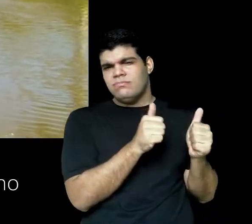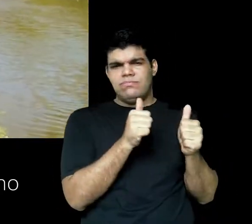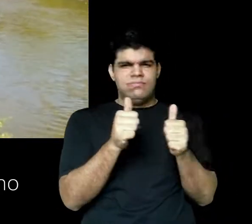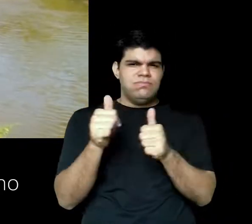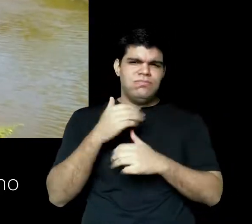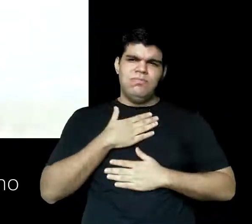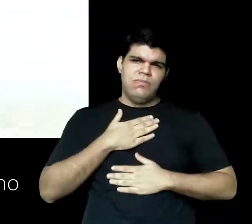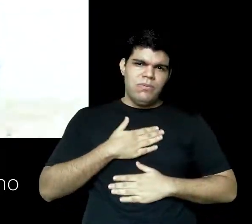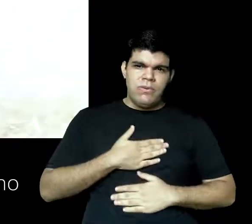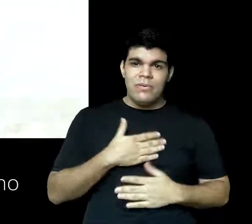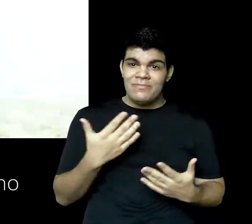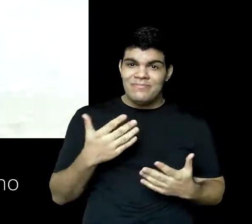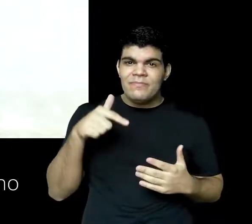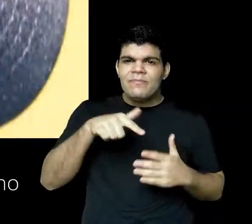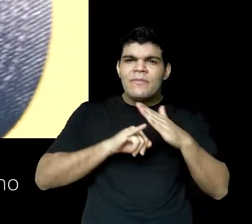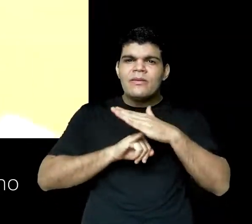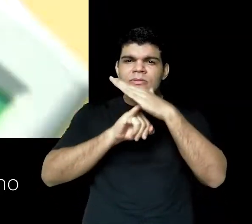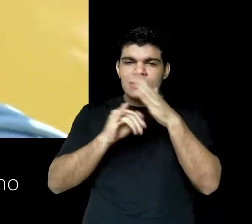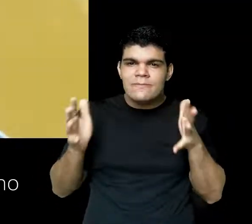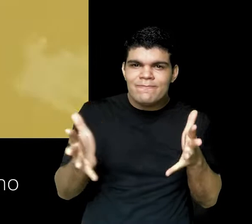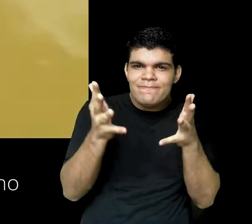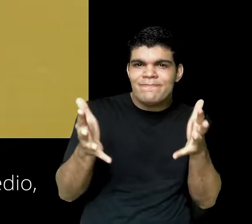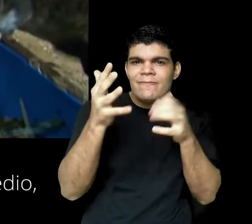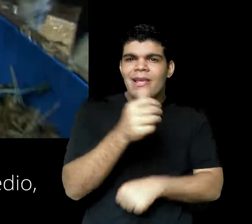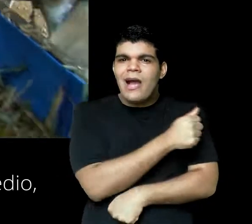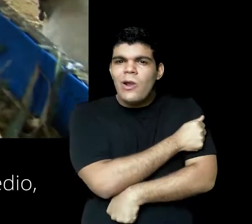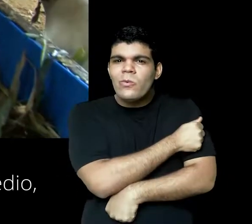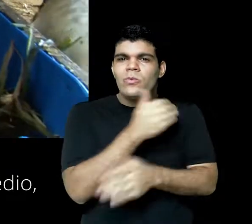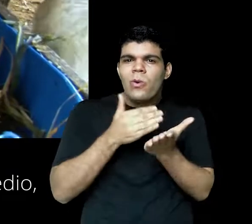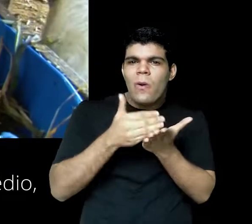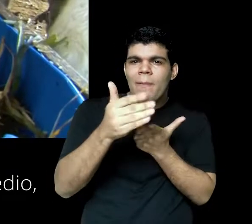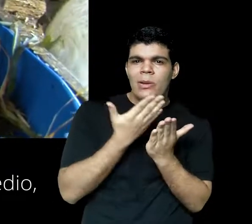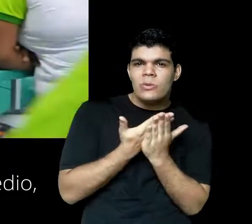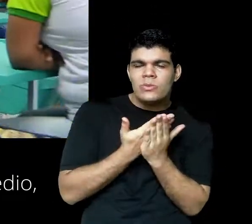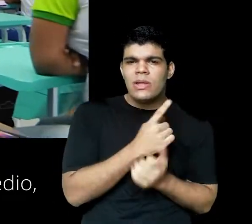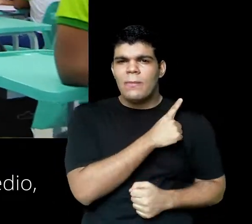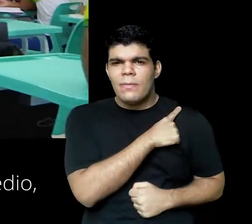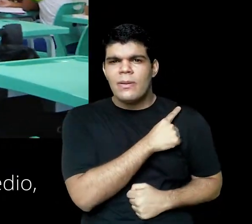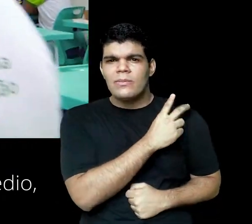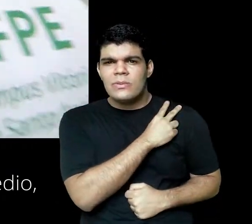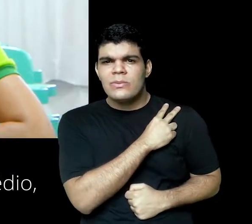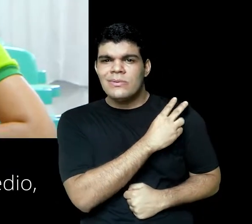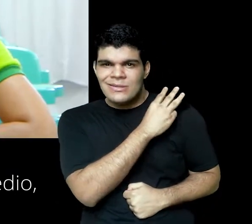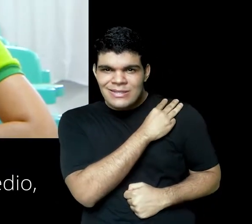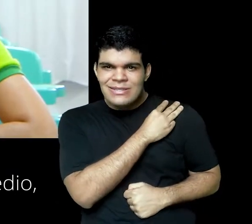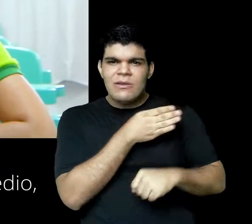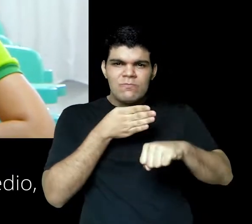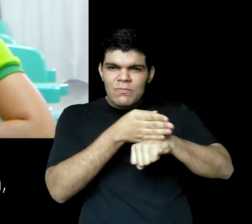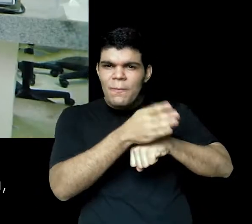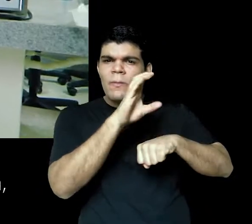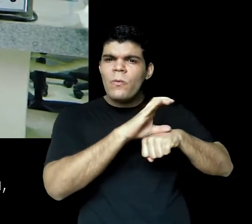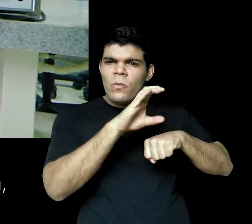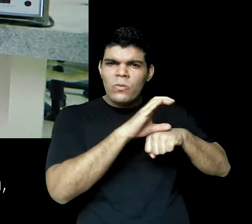A instituição, ela realmente incentiva para que o aluno, ele comece a sua vida acadêmica aqui, desde o ensino